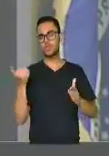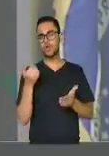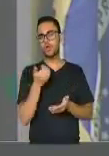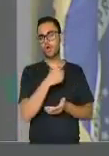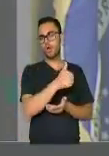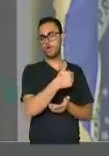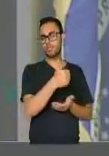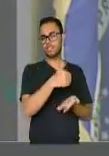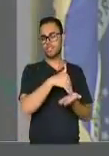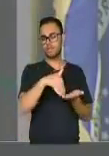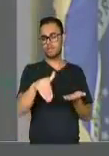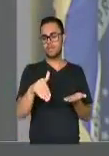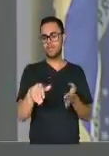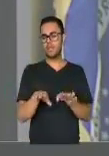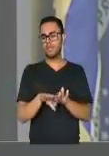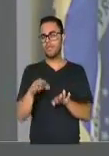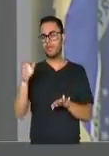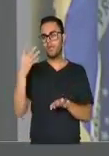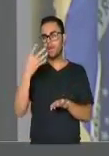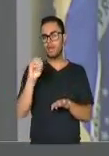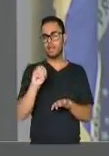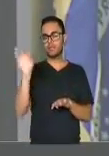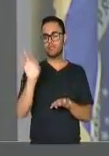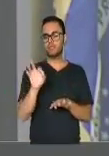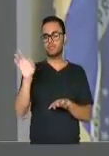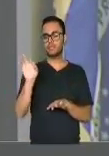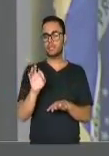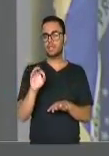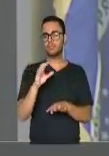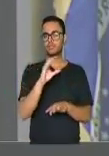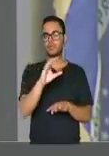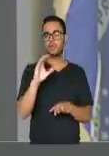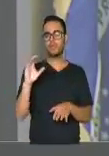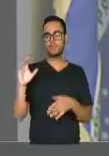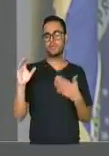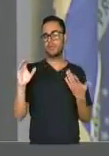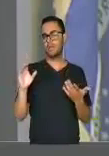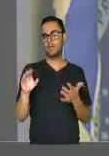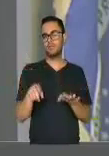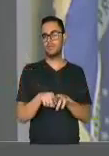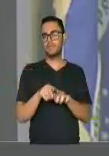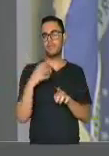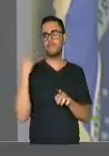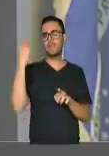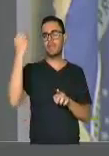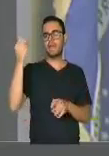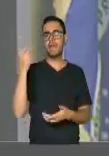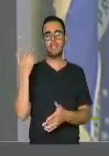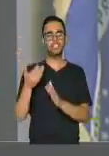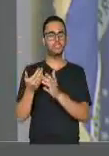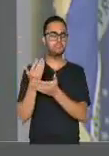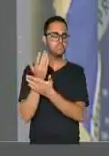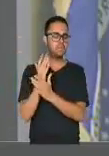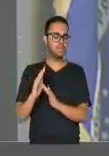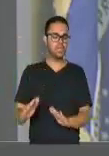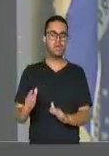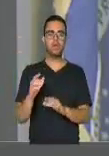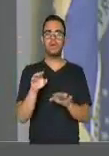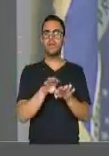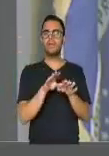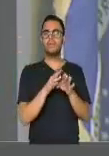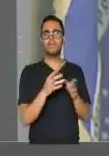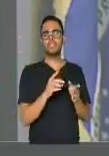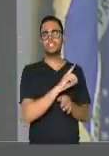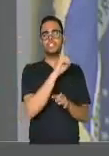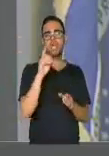mais de quase 40% dos cargos em comissões, cortou viagens, cortou diárias, e